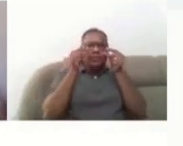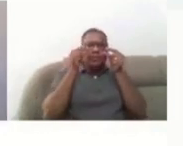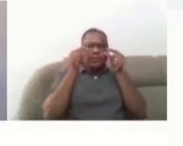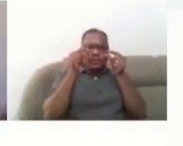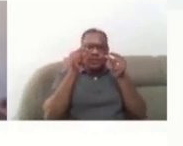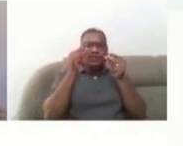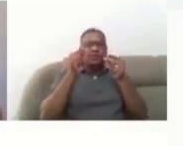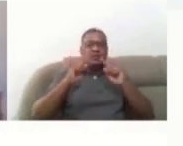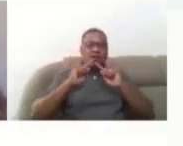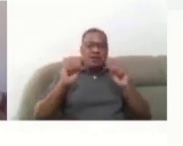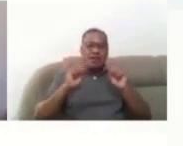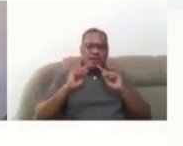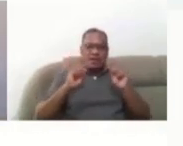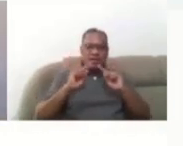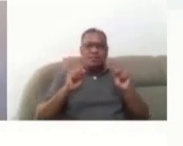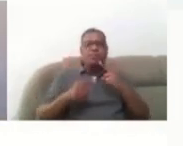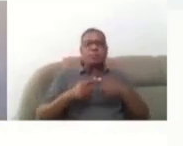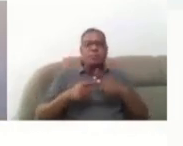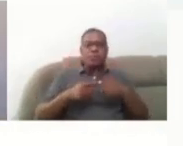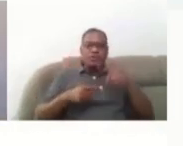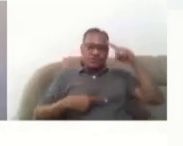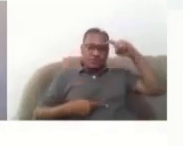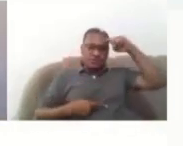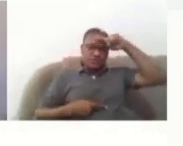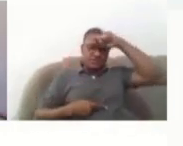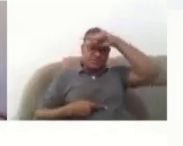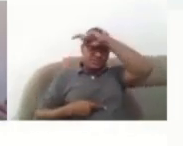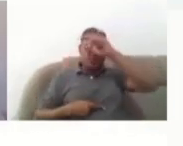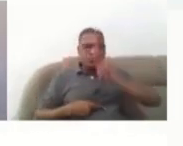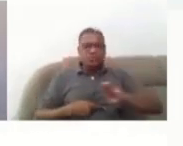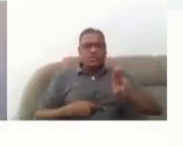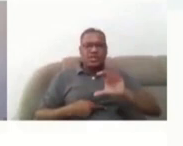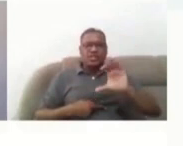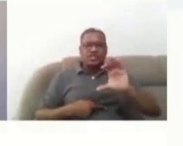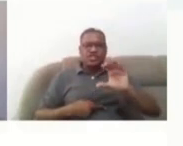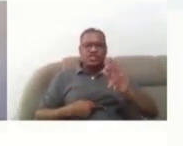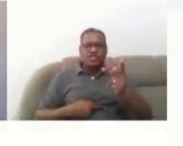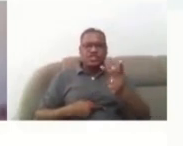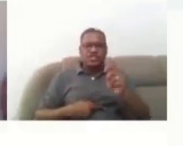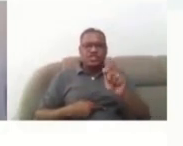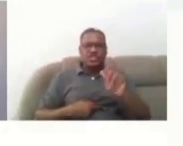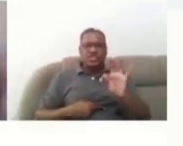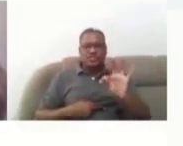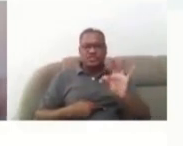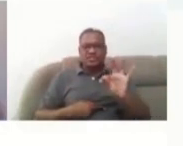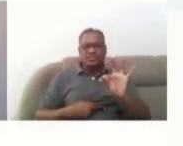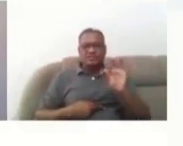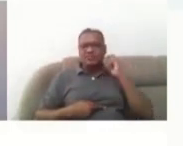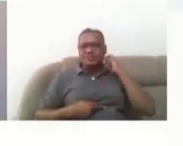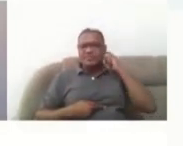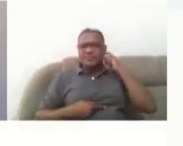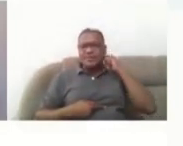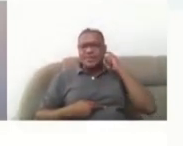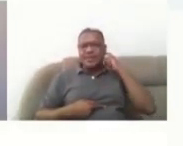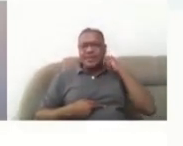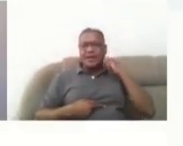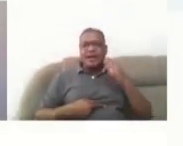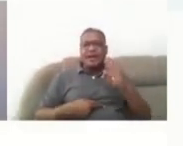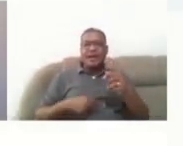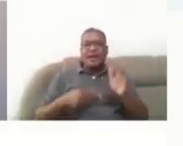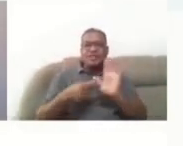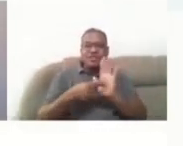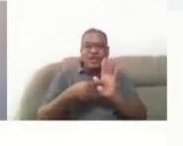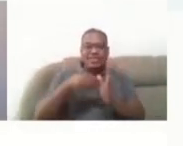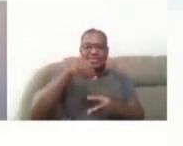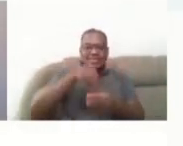se queixaram da dificuldade de uso do chat. O leitor de tela sempre lê o chat corrido, então, se entra uma nova